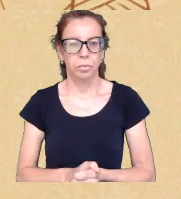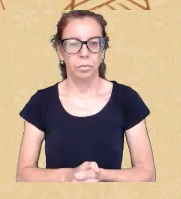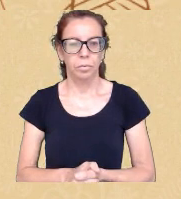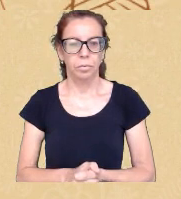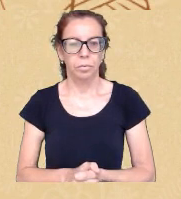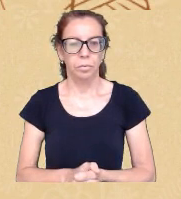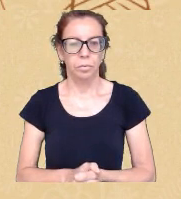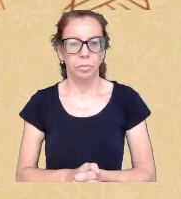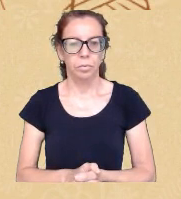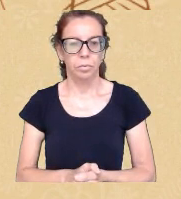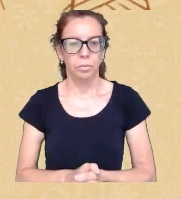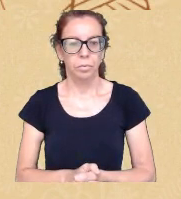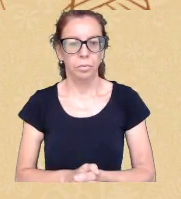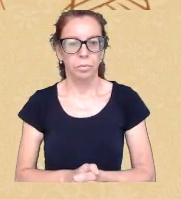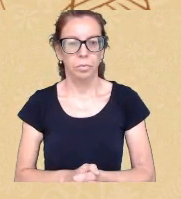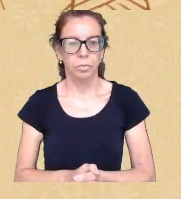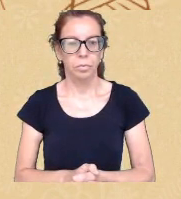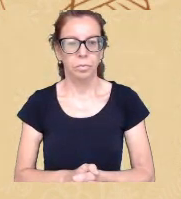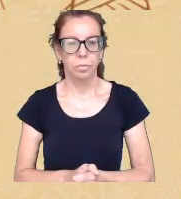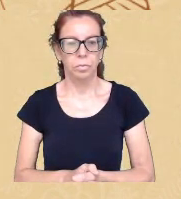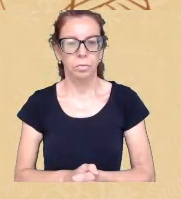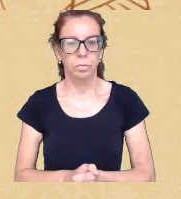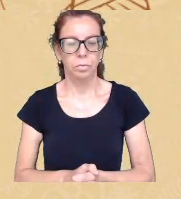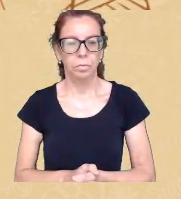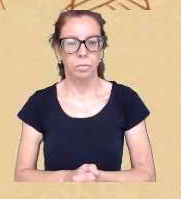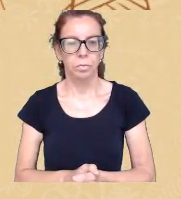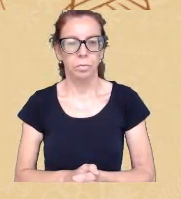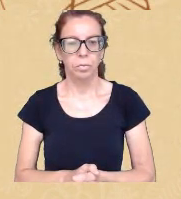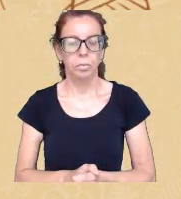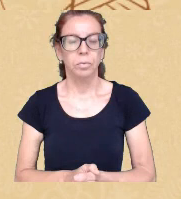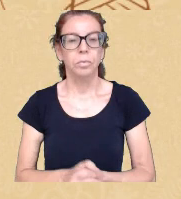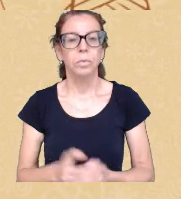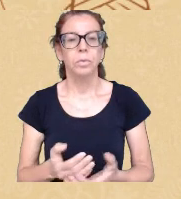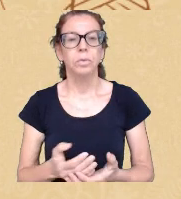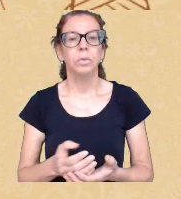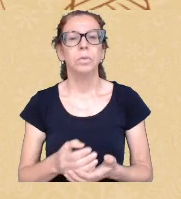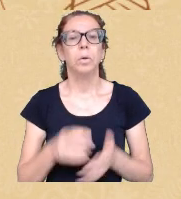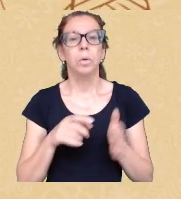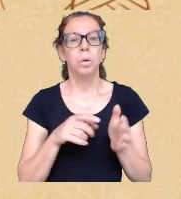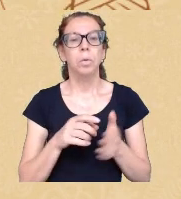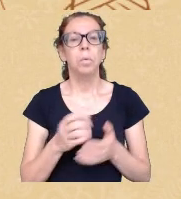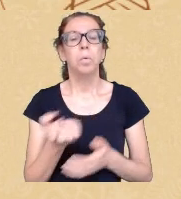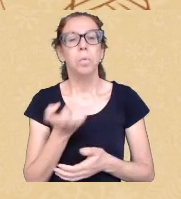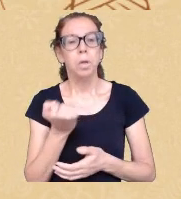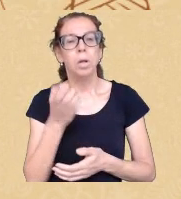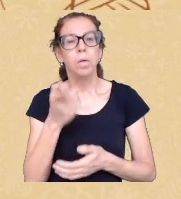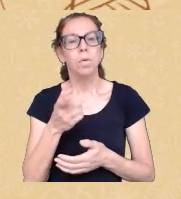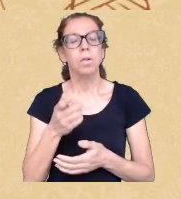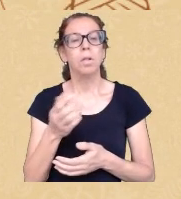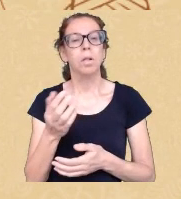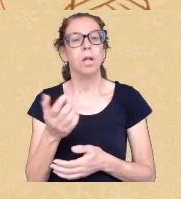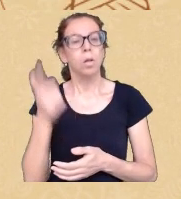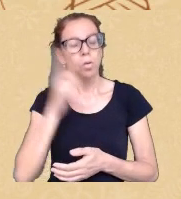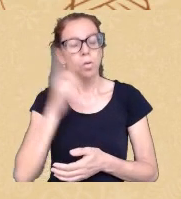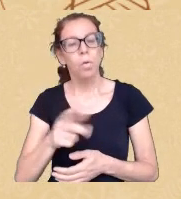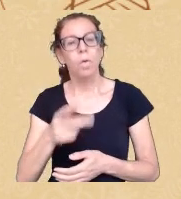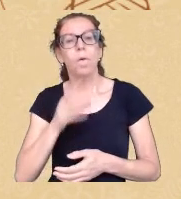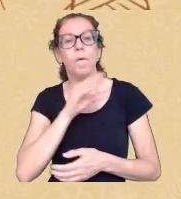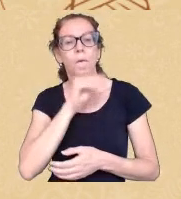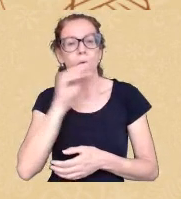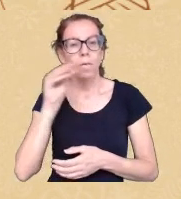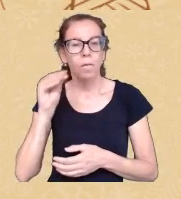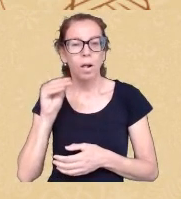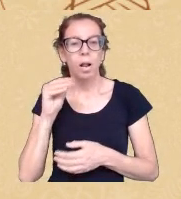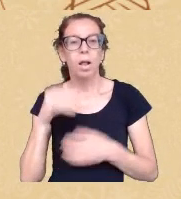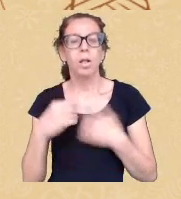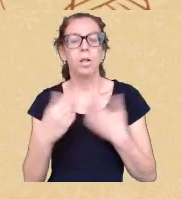um pouco do impacto da presença dos evangélicos nas comunidades indígenas como é que você avalia isso como